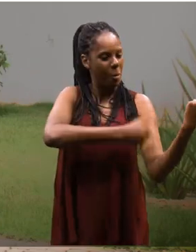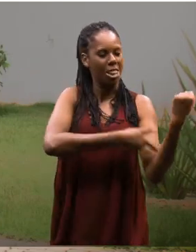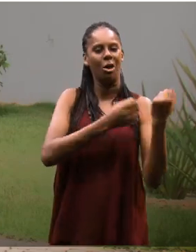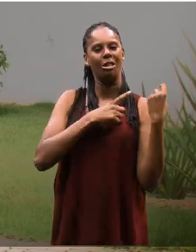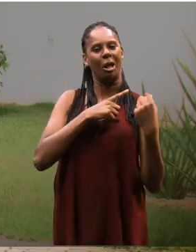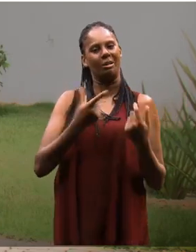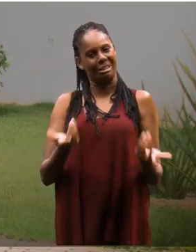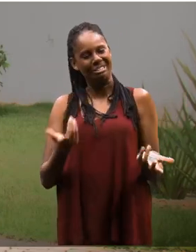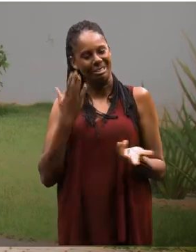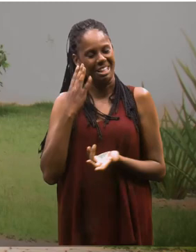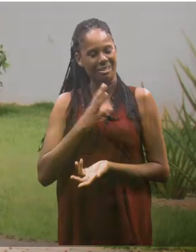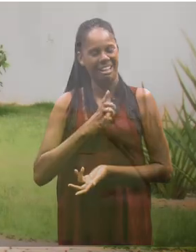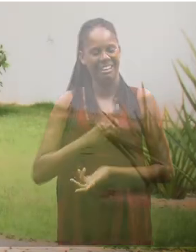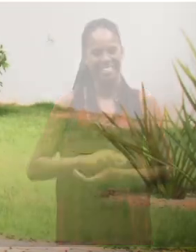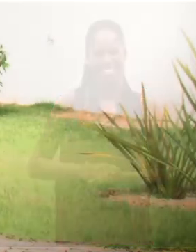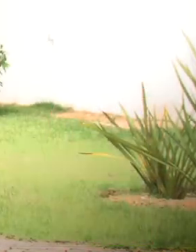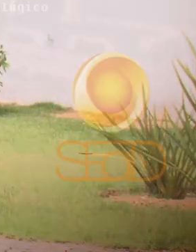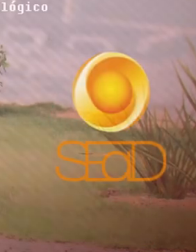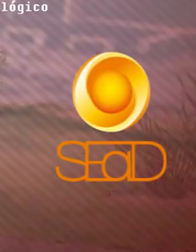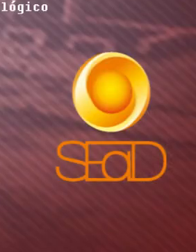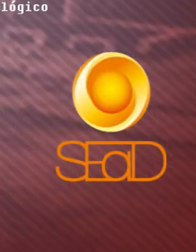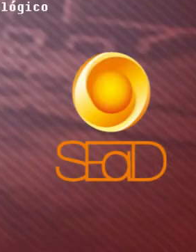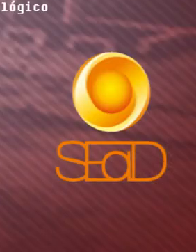eu basicamente tenho muito poder nas suas mãos, acho que é isso.